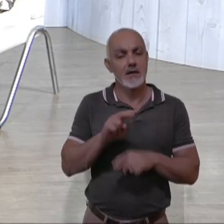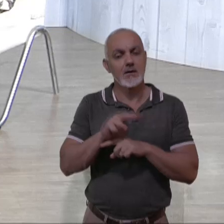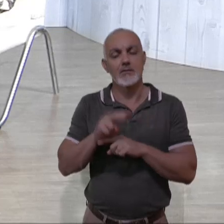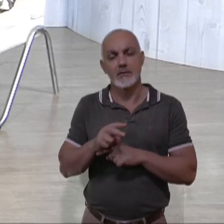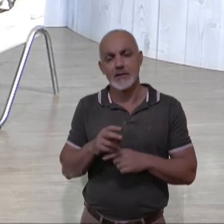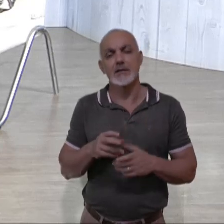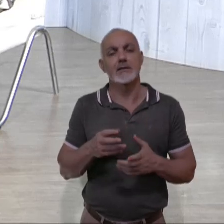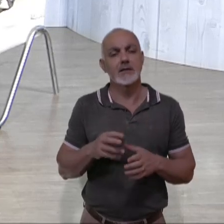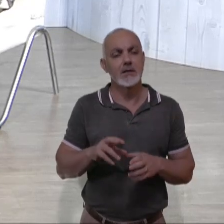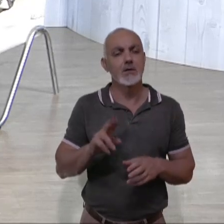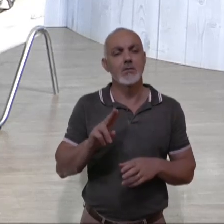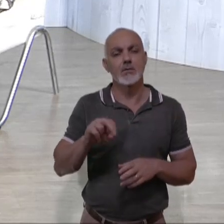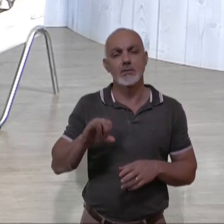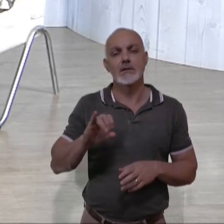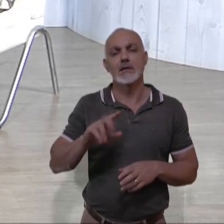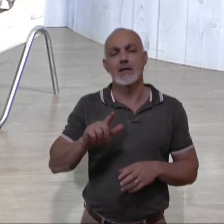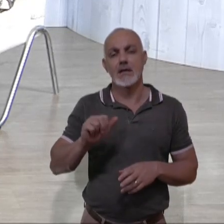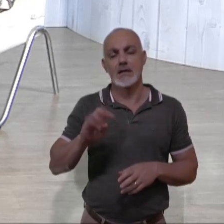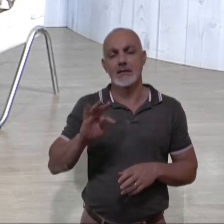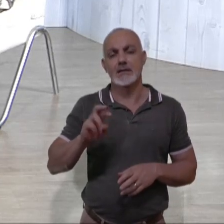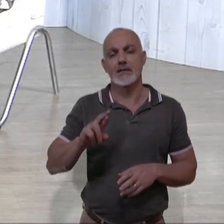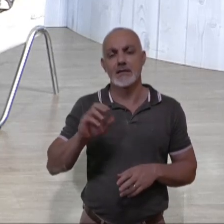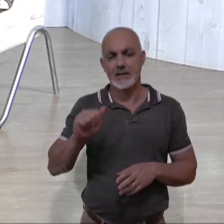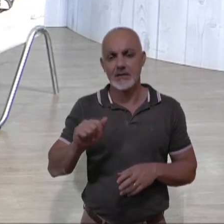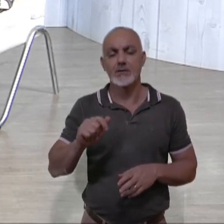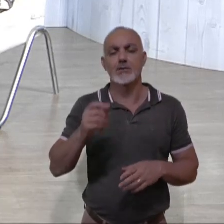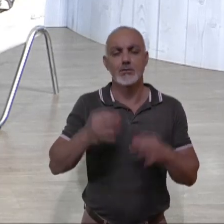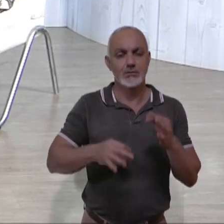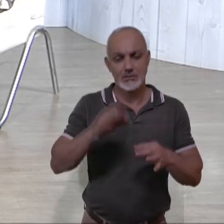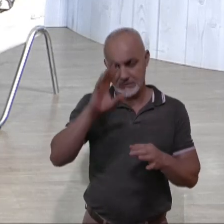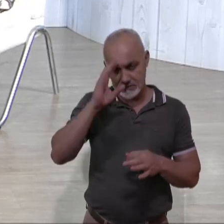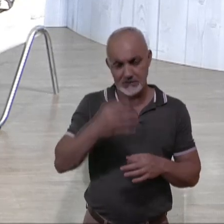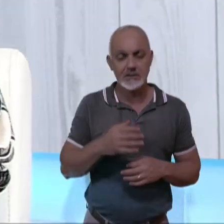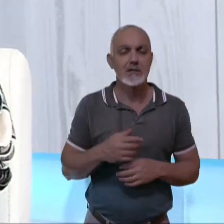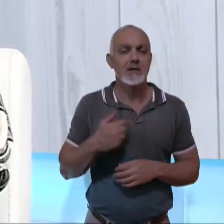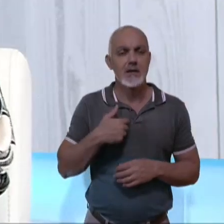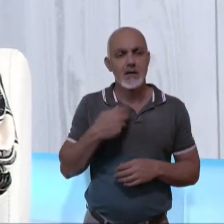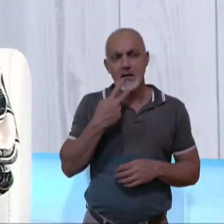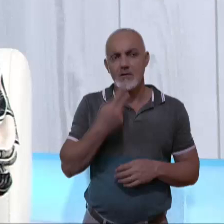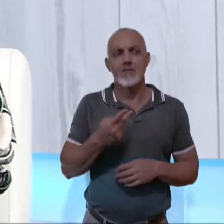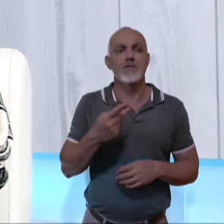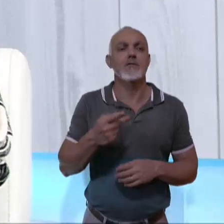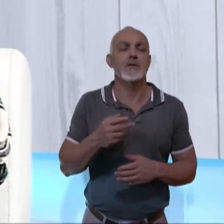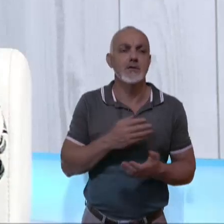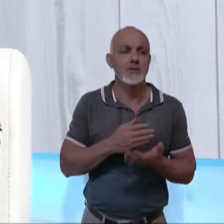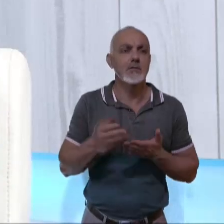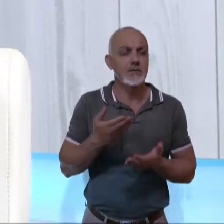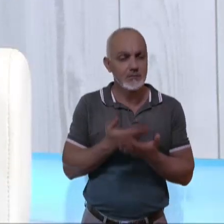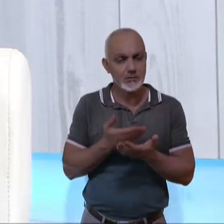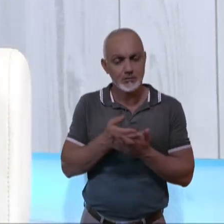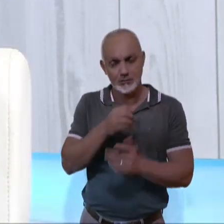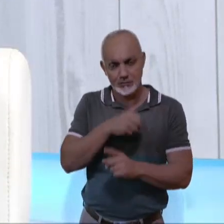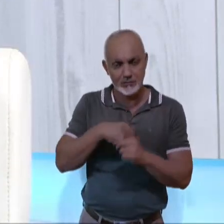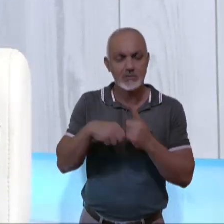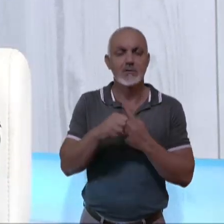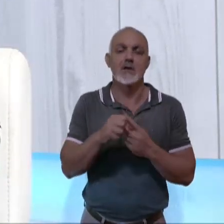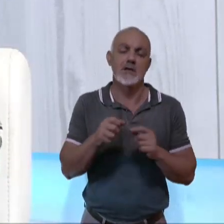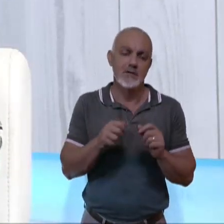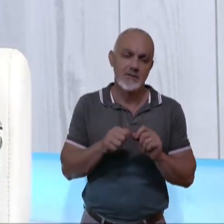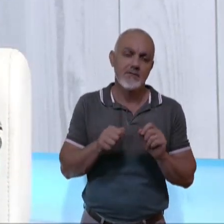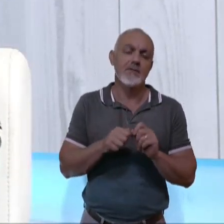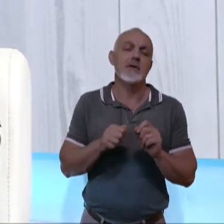sim. Mas quem vai decidir isso é o juiz. O juiz decide. Você lembra que lá no começo eu falei que é feito um estudo social Certo.